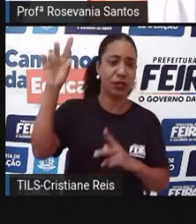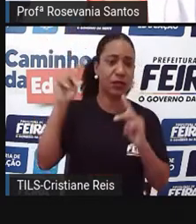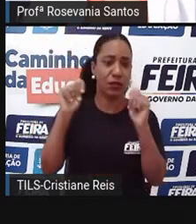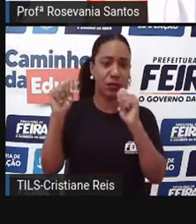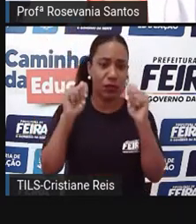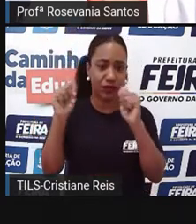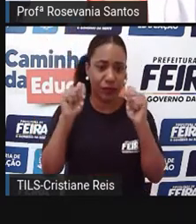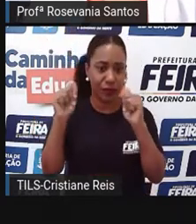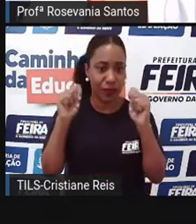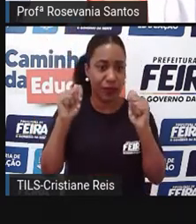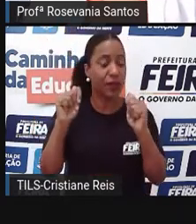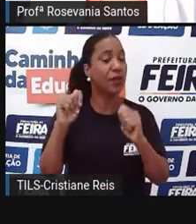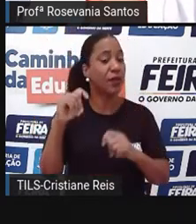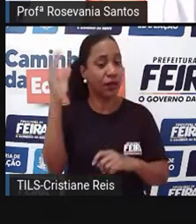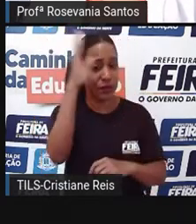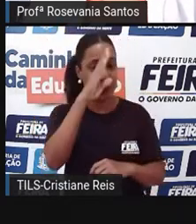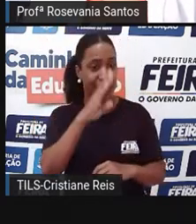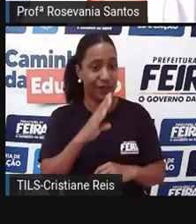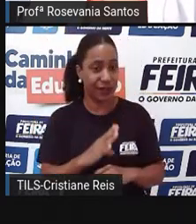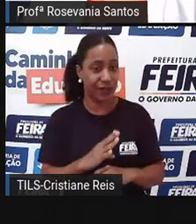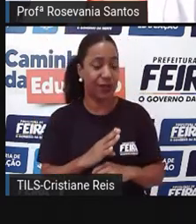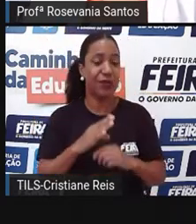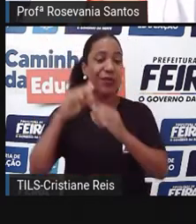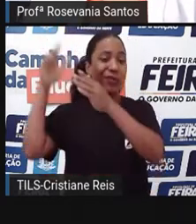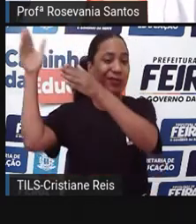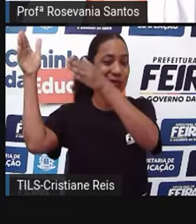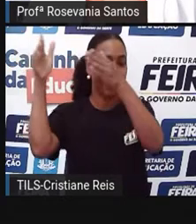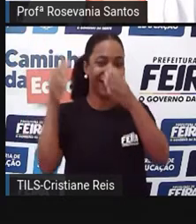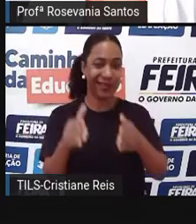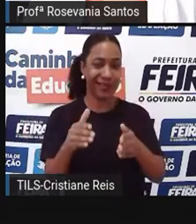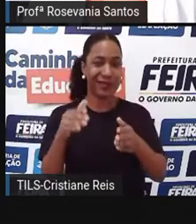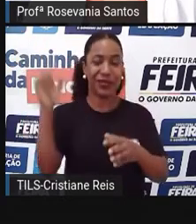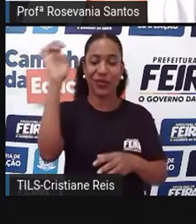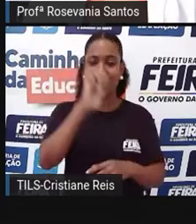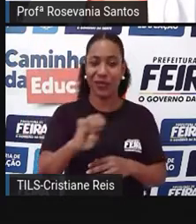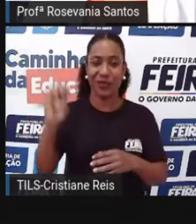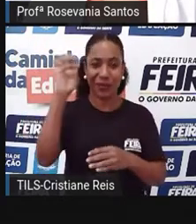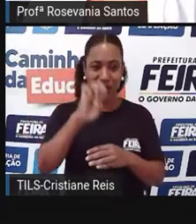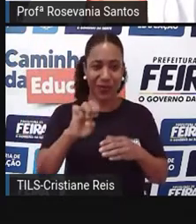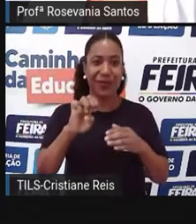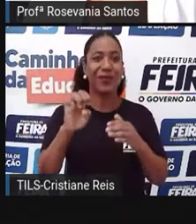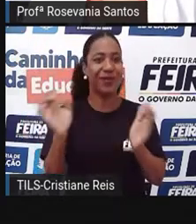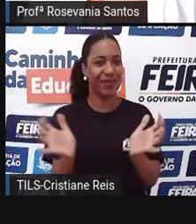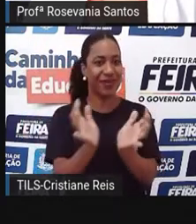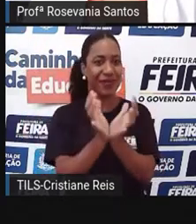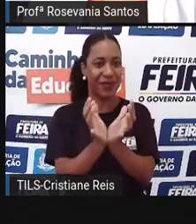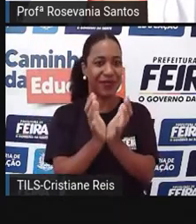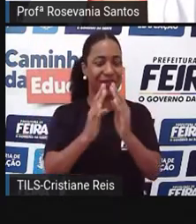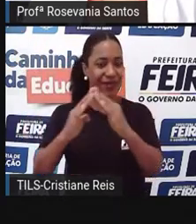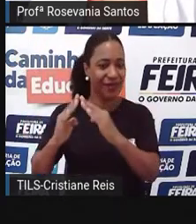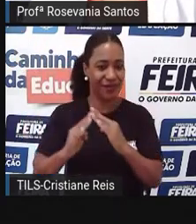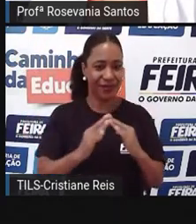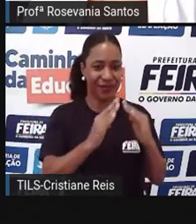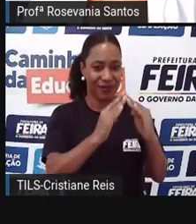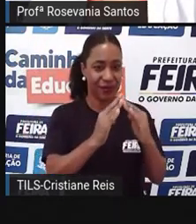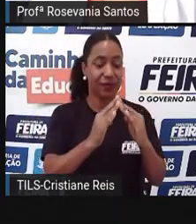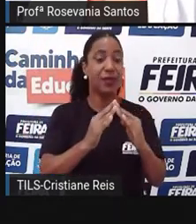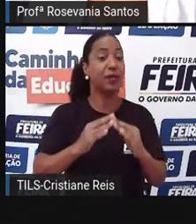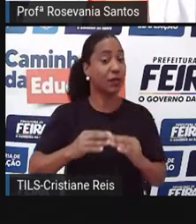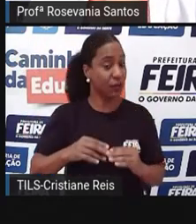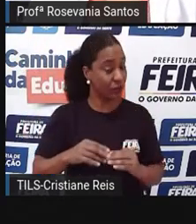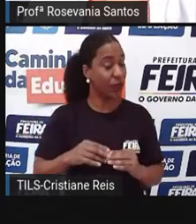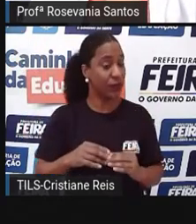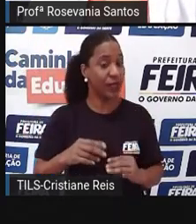é a área de povoamento europeu mais antiga e, atualmente, é a segunda do país em população e em PIB.